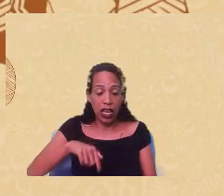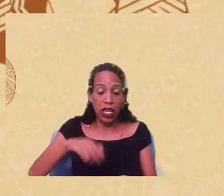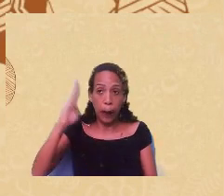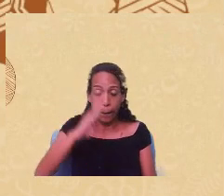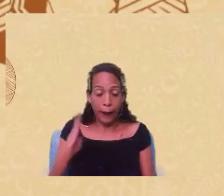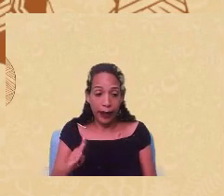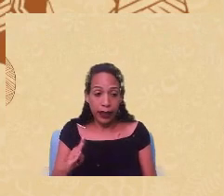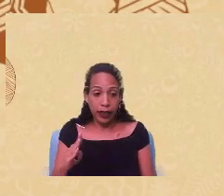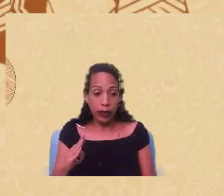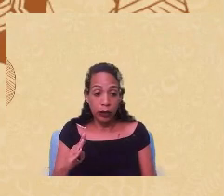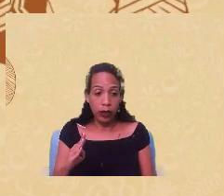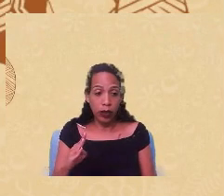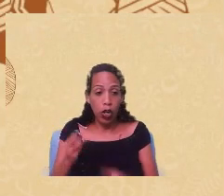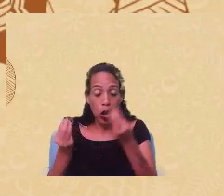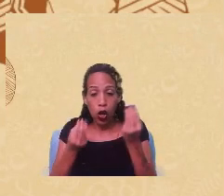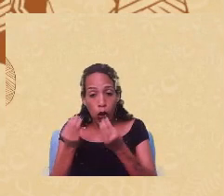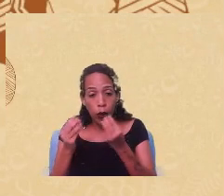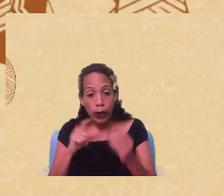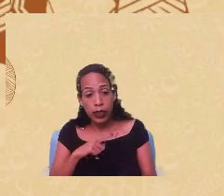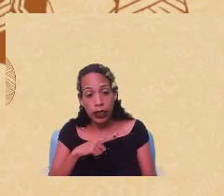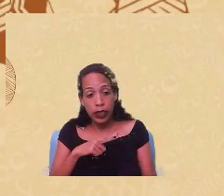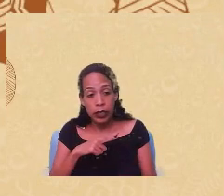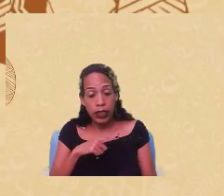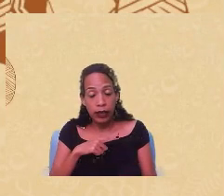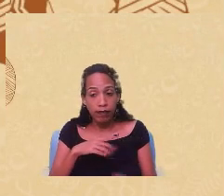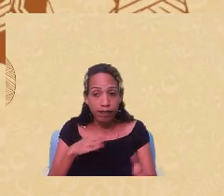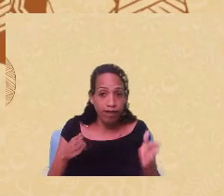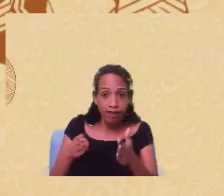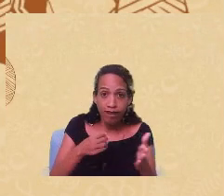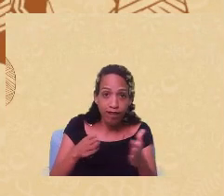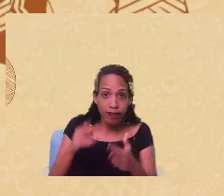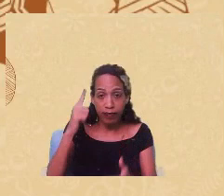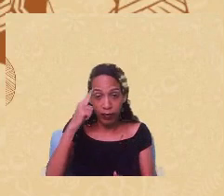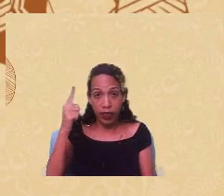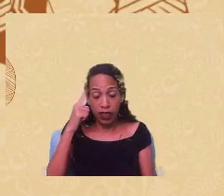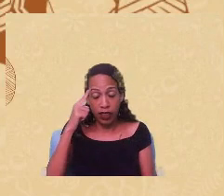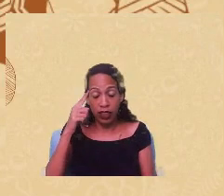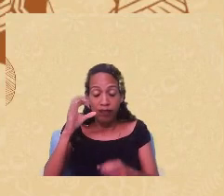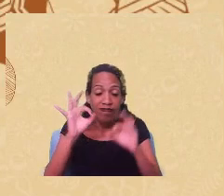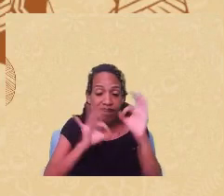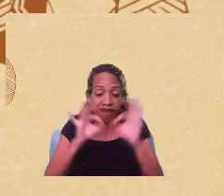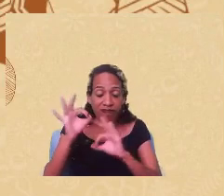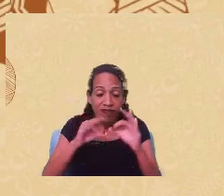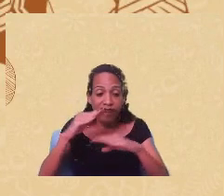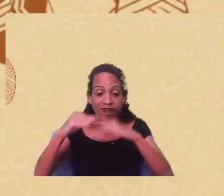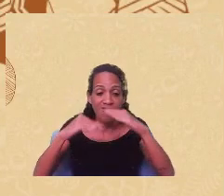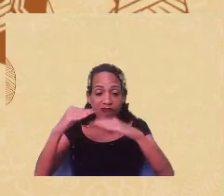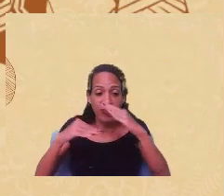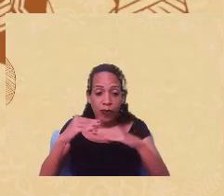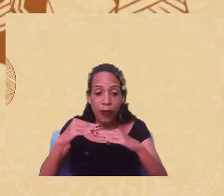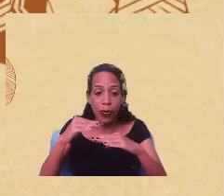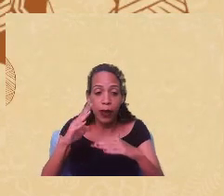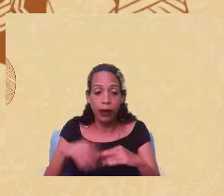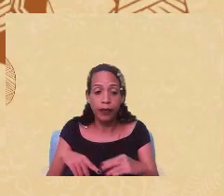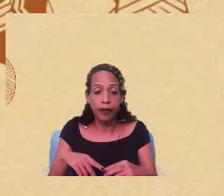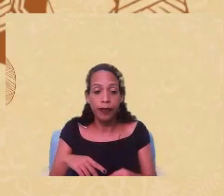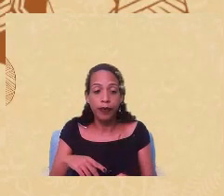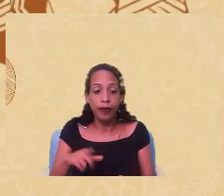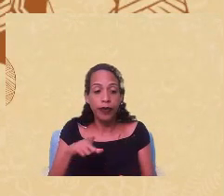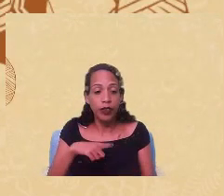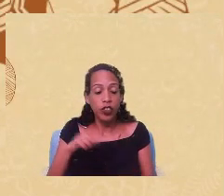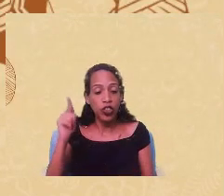da forma como ela tem sido delineada pensada estruturada porque de maneira geral